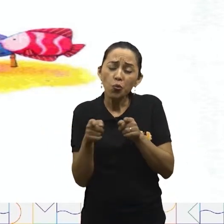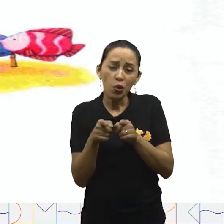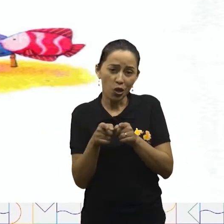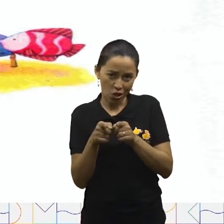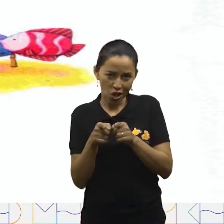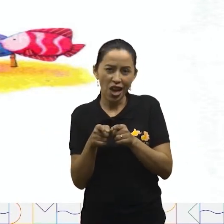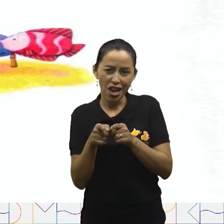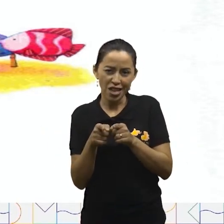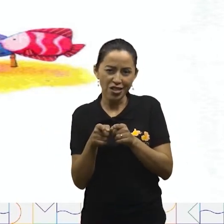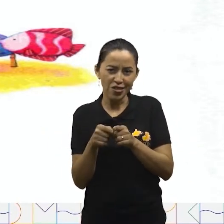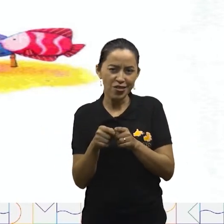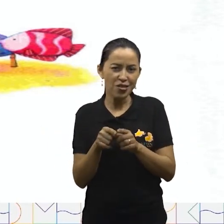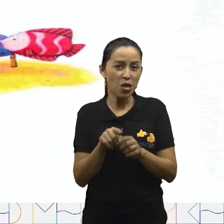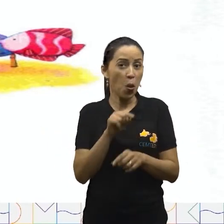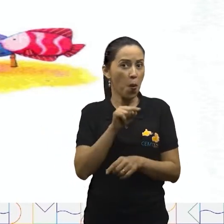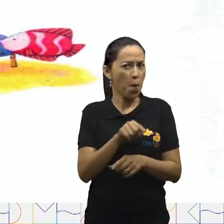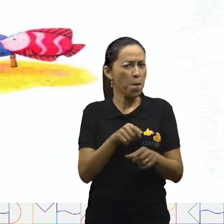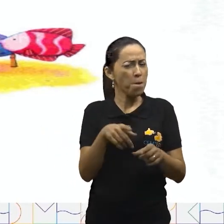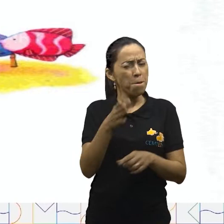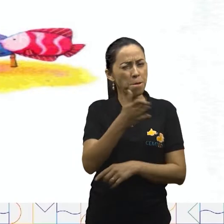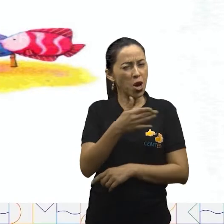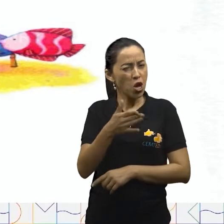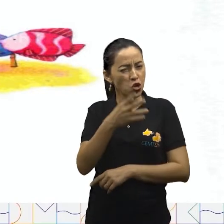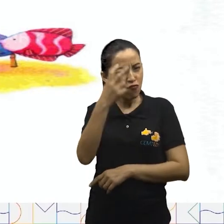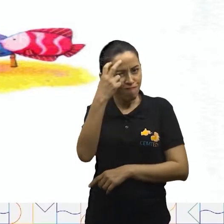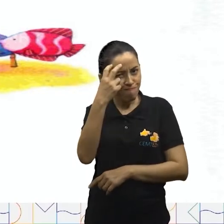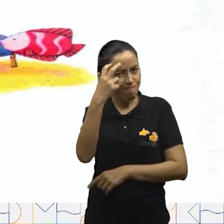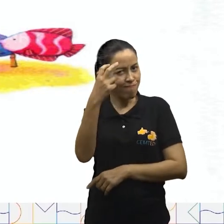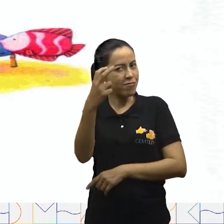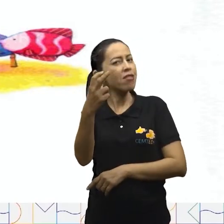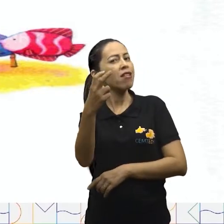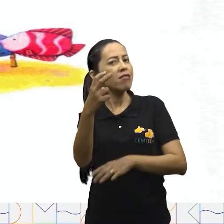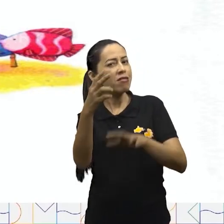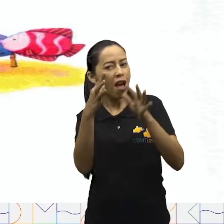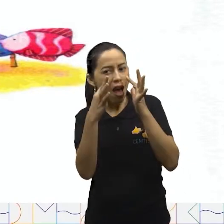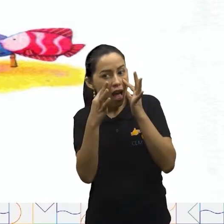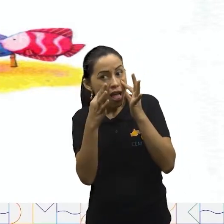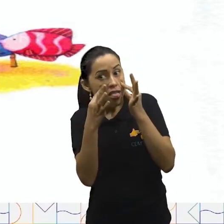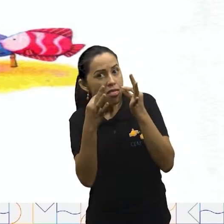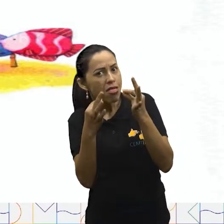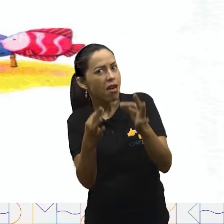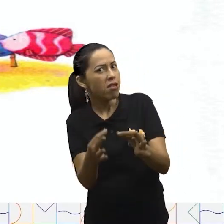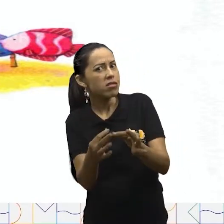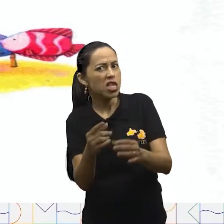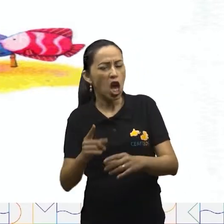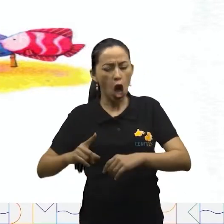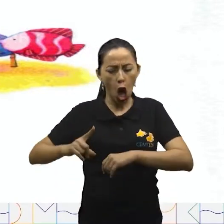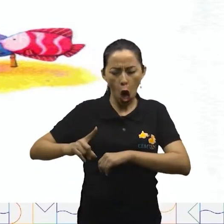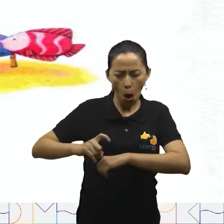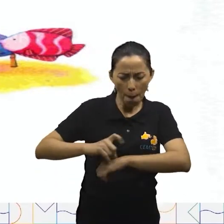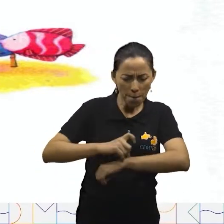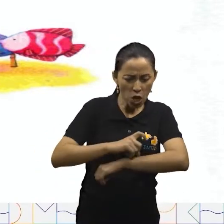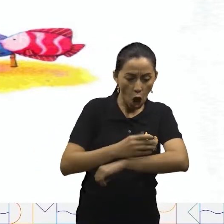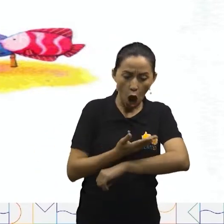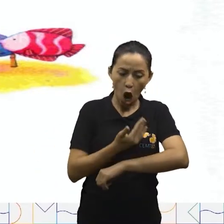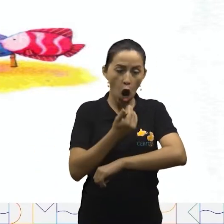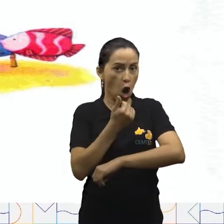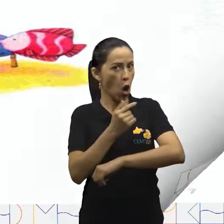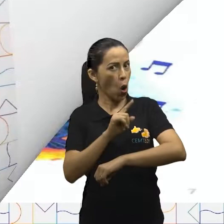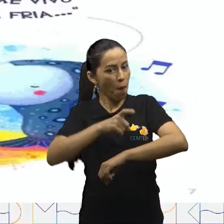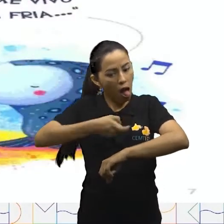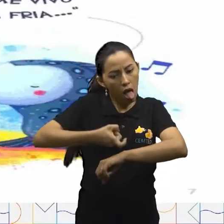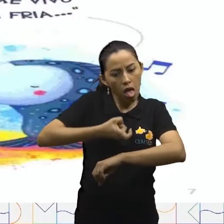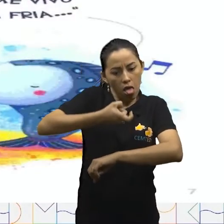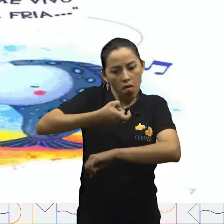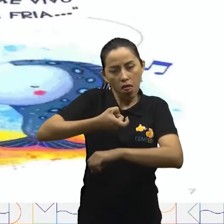inteligente presta atenção àquilo que come. Não come minhoca com anzol dentro. Nunca!